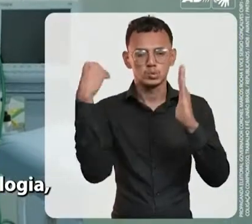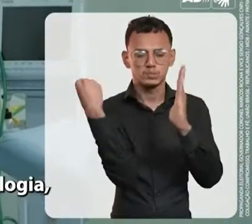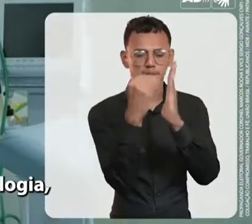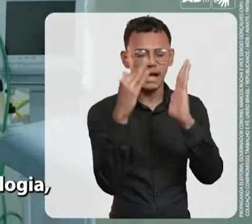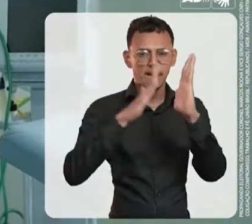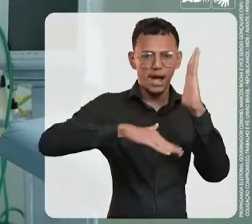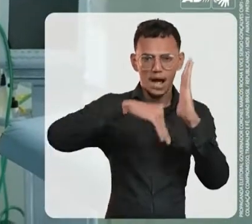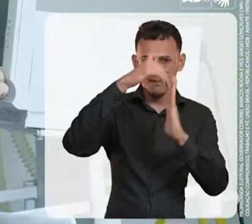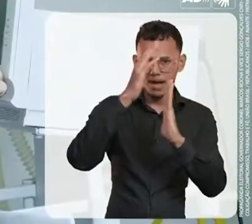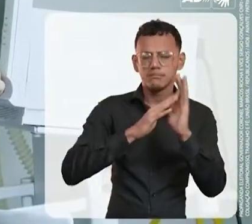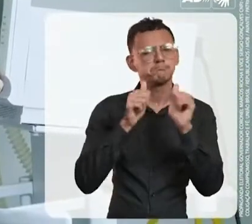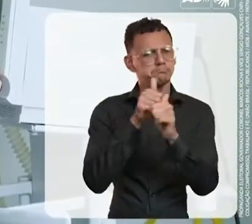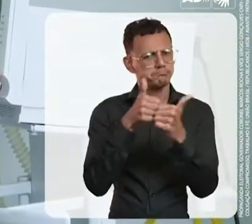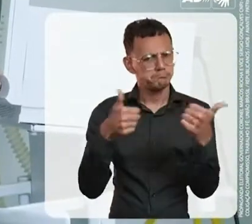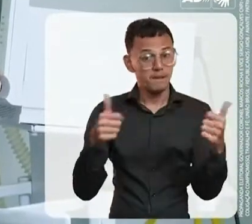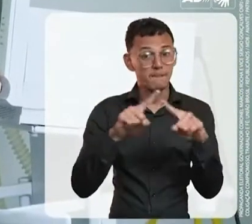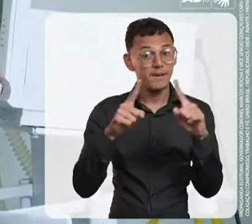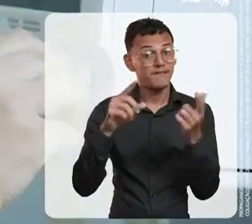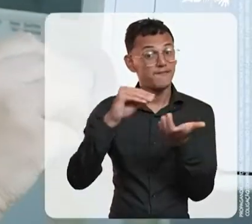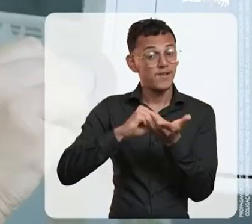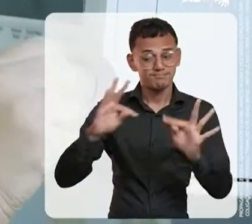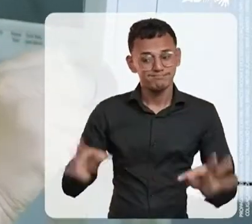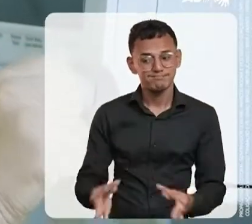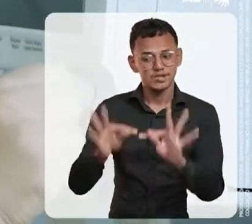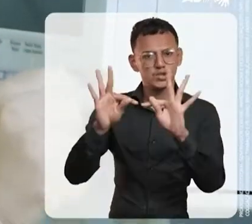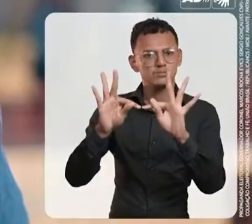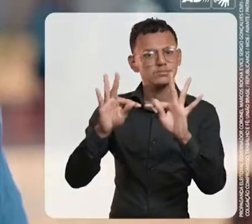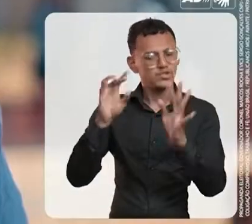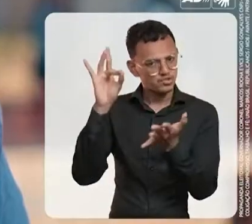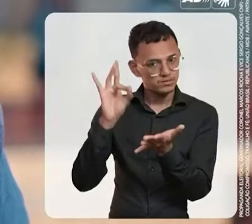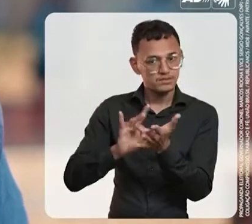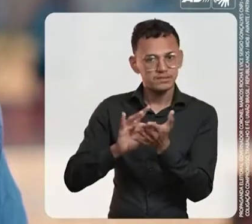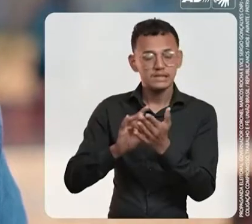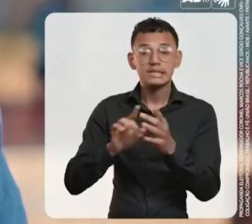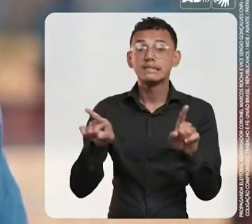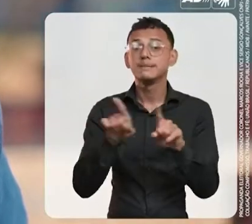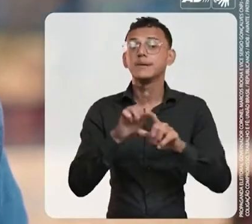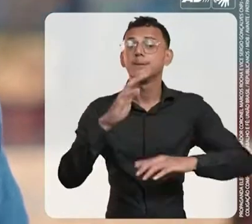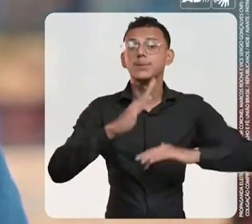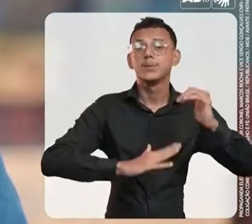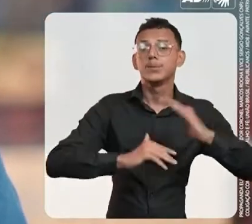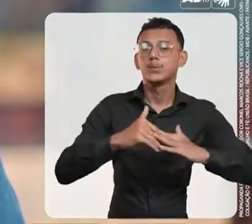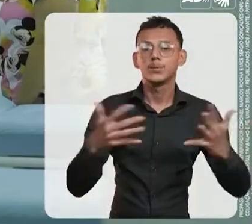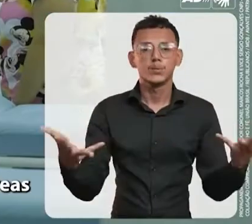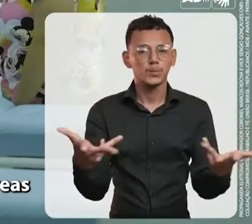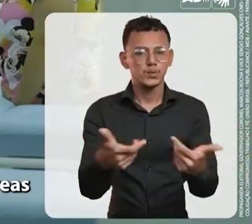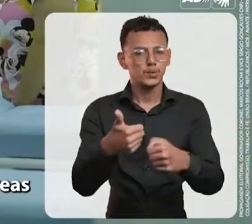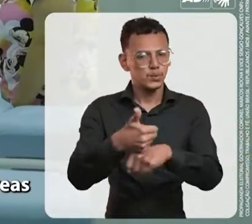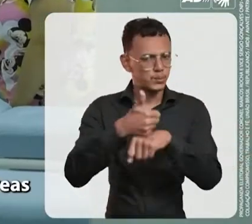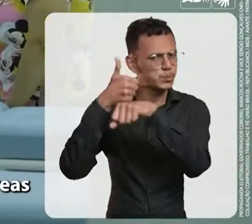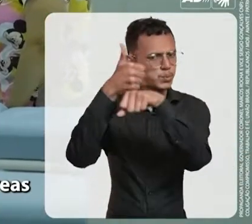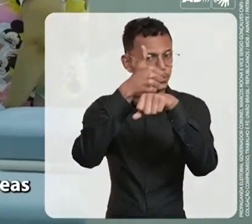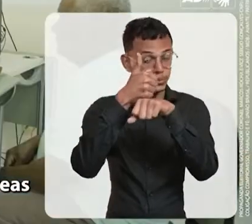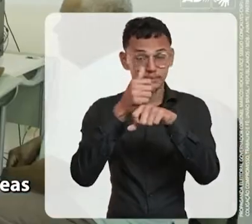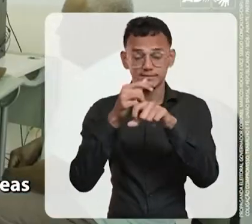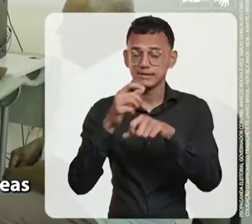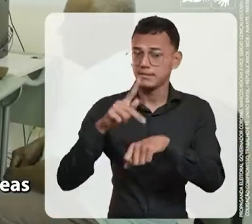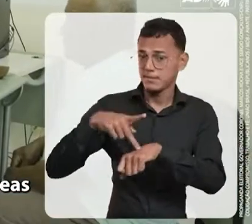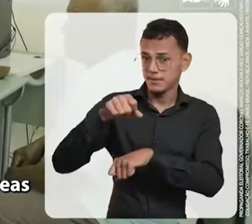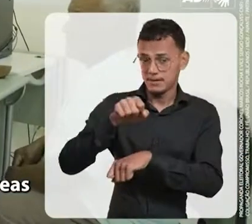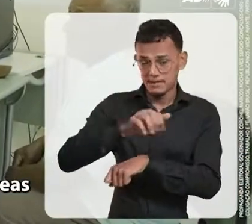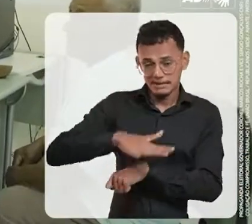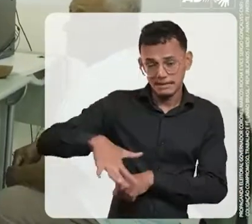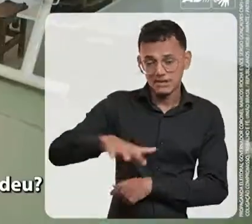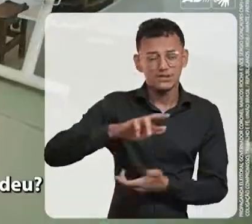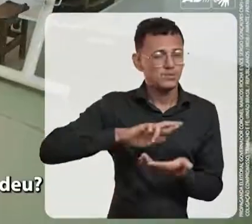muita tecnologia. Tecnologia de alto custo e, sobretudo, é feito de profissionais qualificados, especializados nas mais